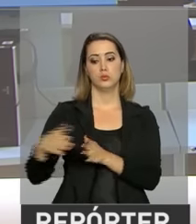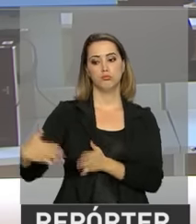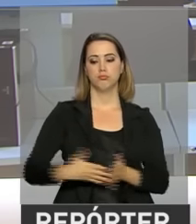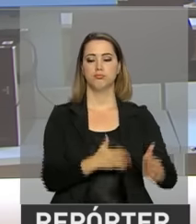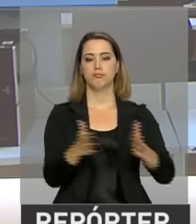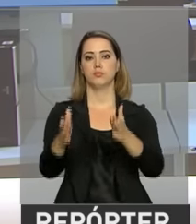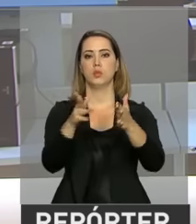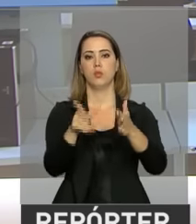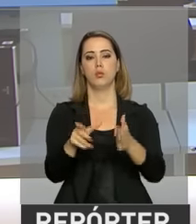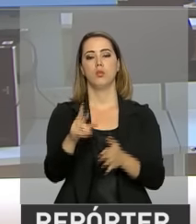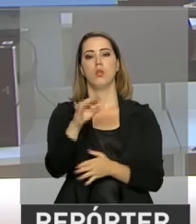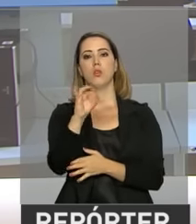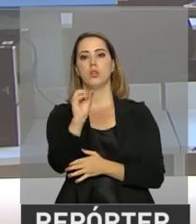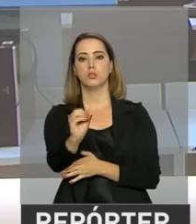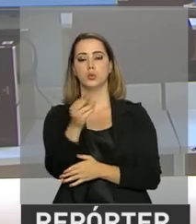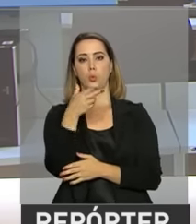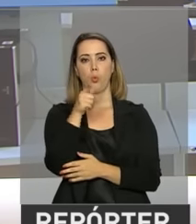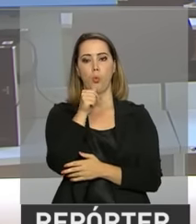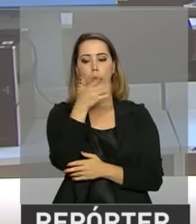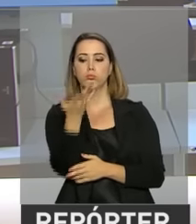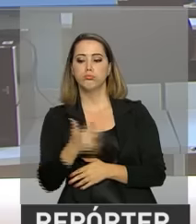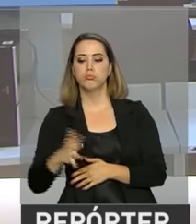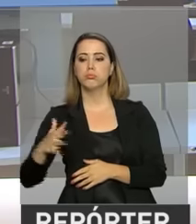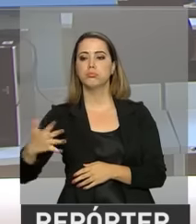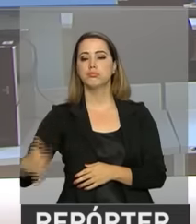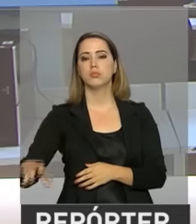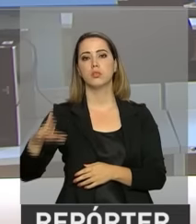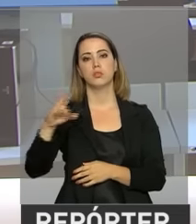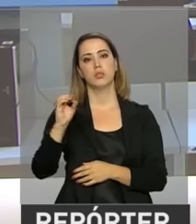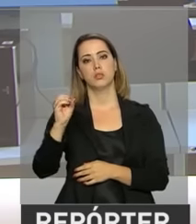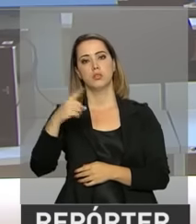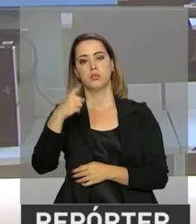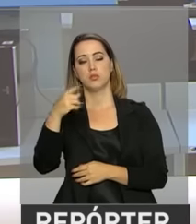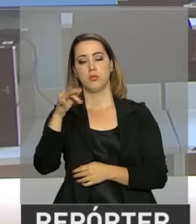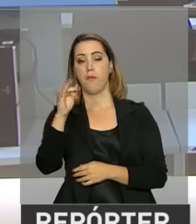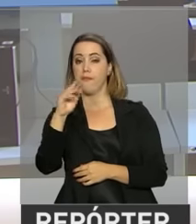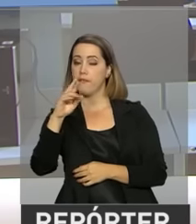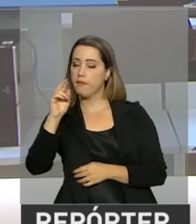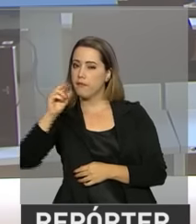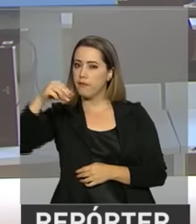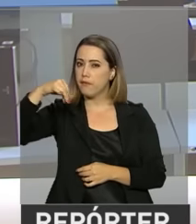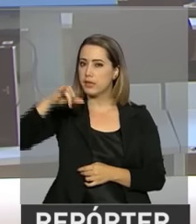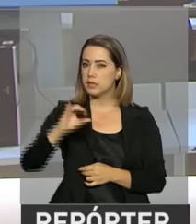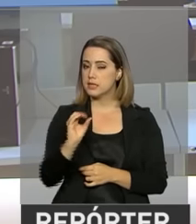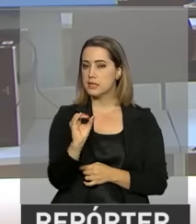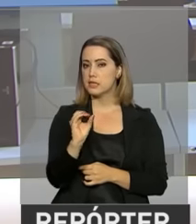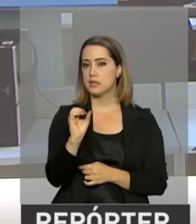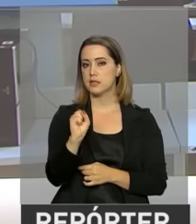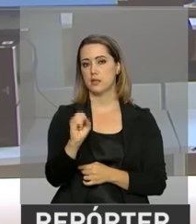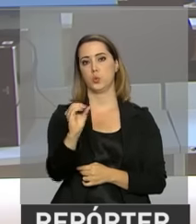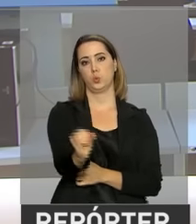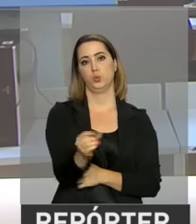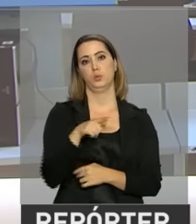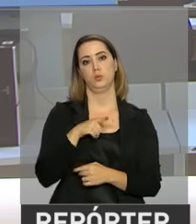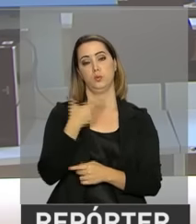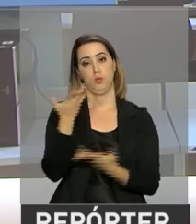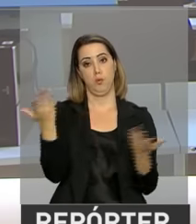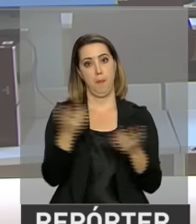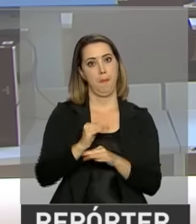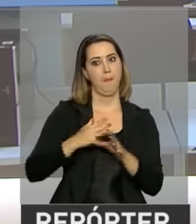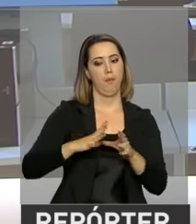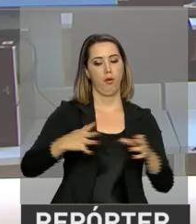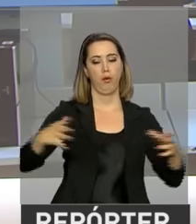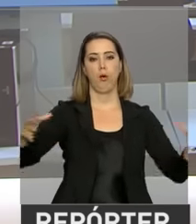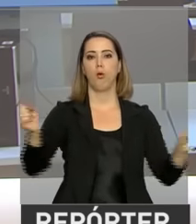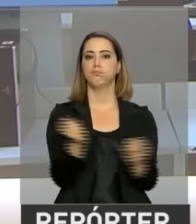e revitalização do Rio São Francisco. O projeto é a maior obra de infraestrutura hídrica do país e vai beneficiar 12